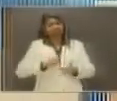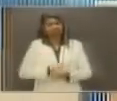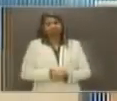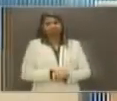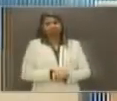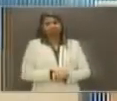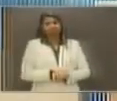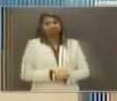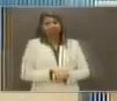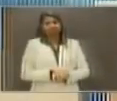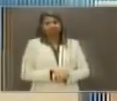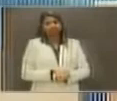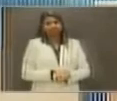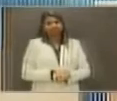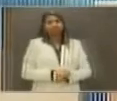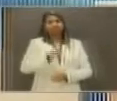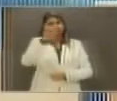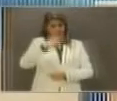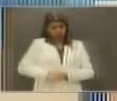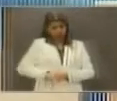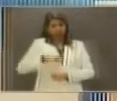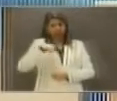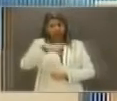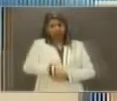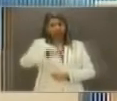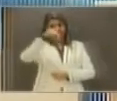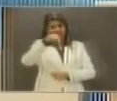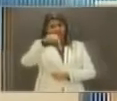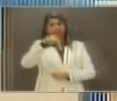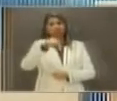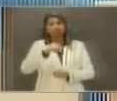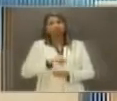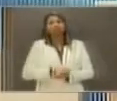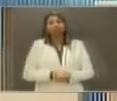mais um sorteio, e um jornalista,